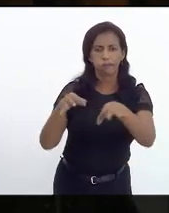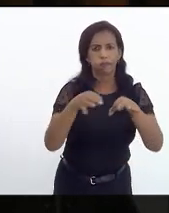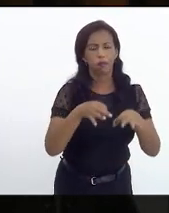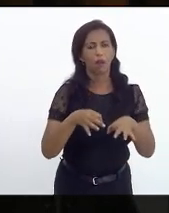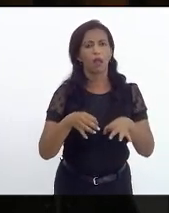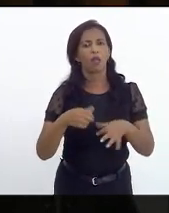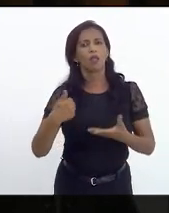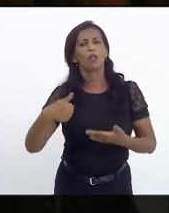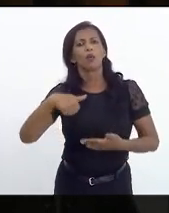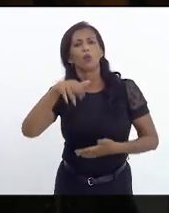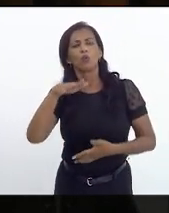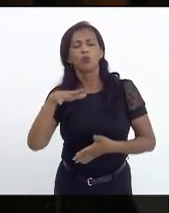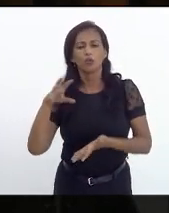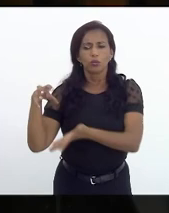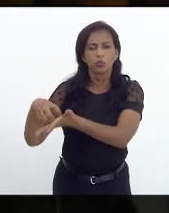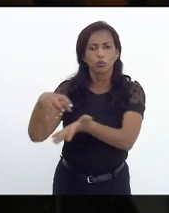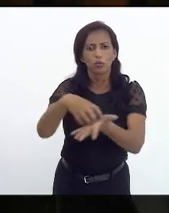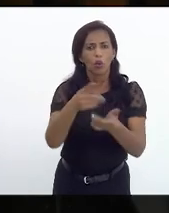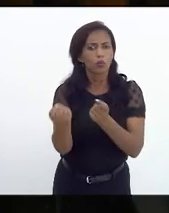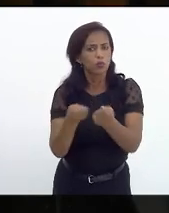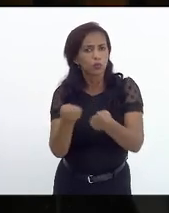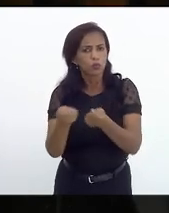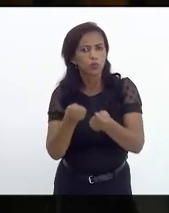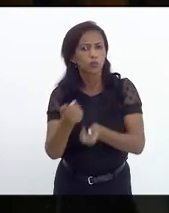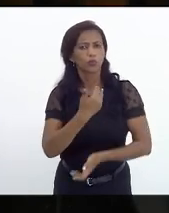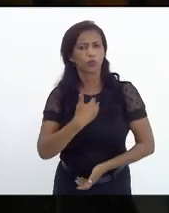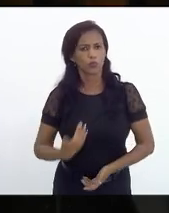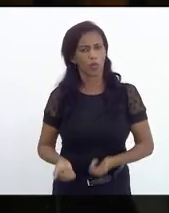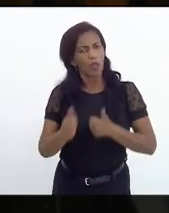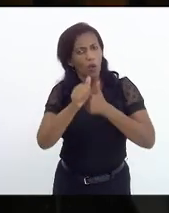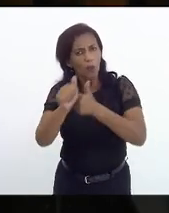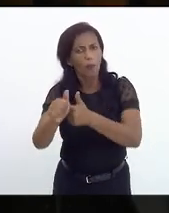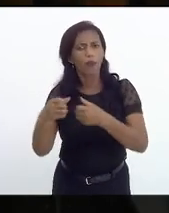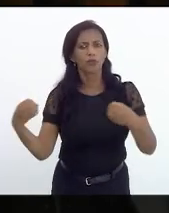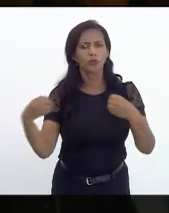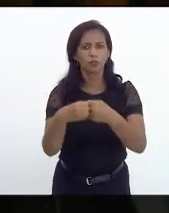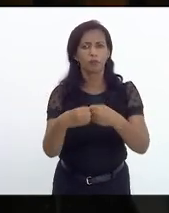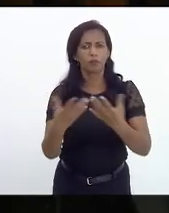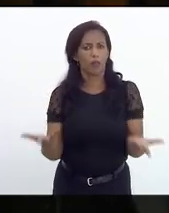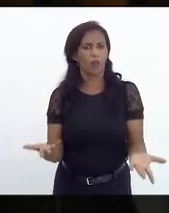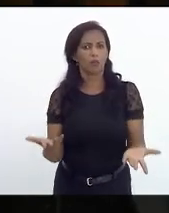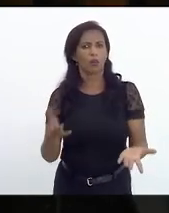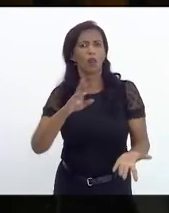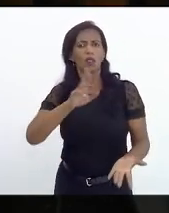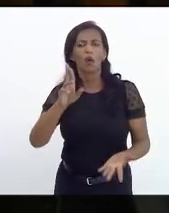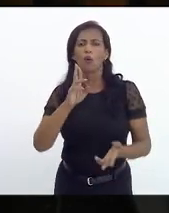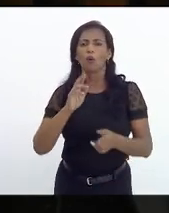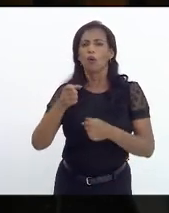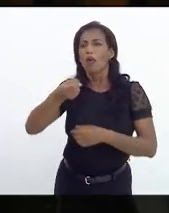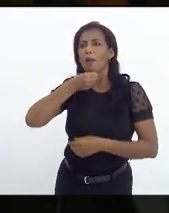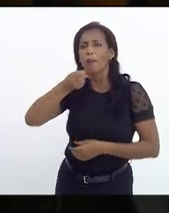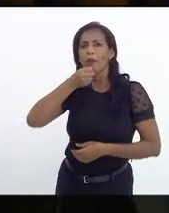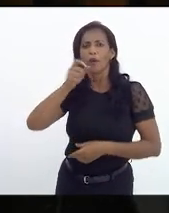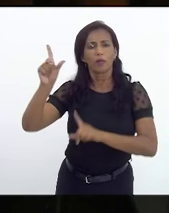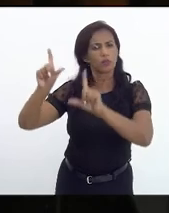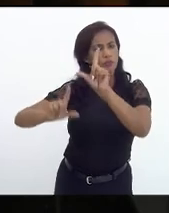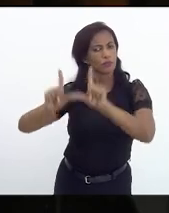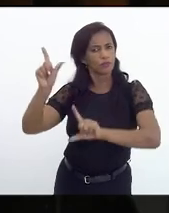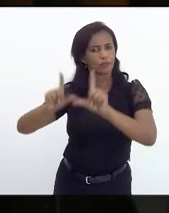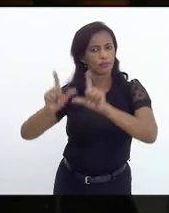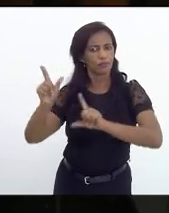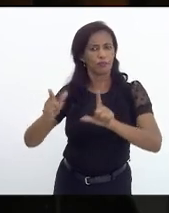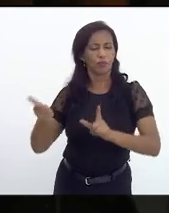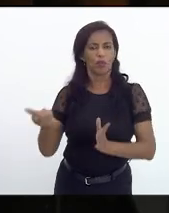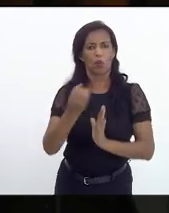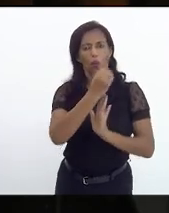despesas enfim os órgãos de controle do estado acompanhar mais de perto e não apenas pelas reportagens televisivas de vez em quando sai um